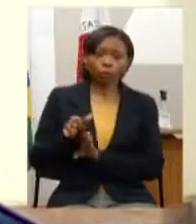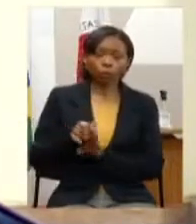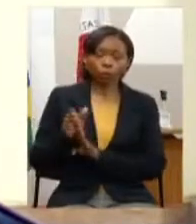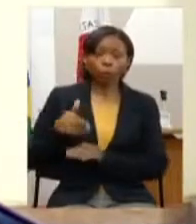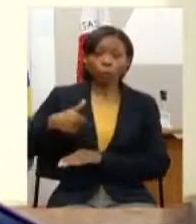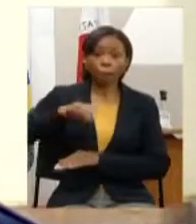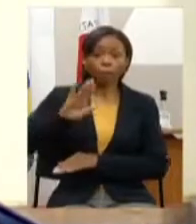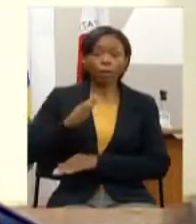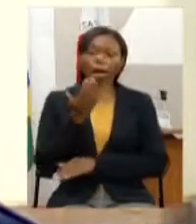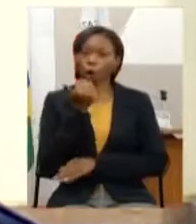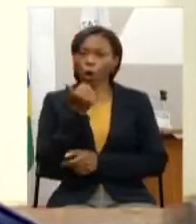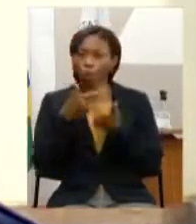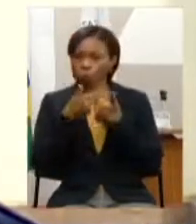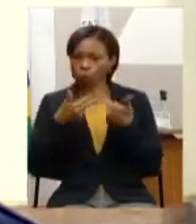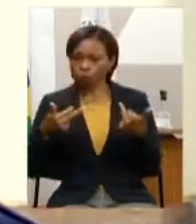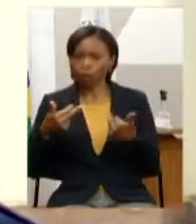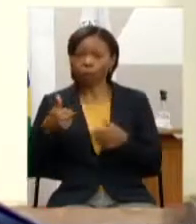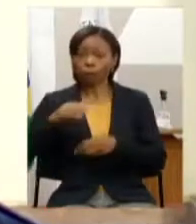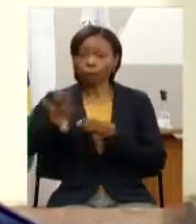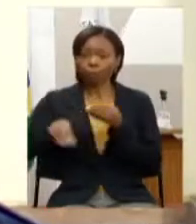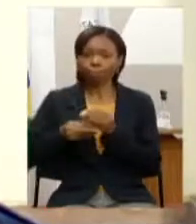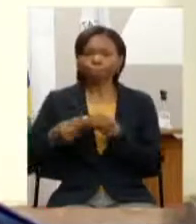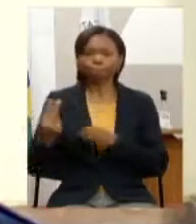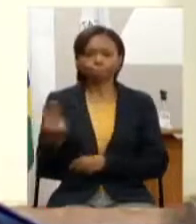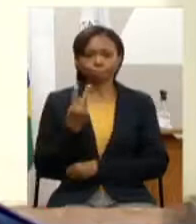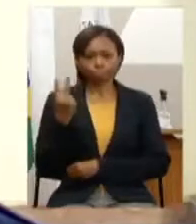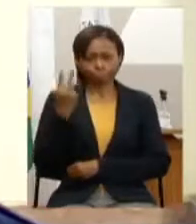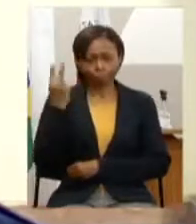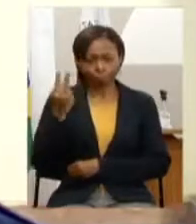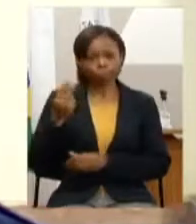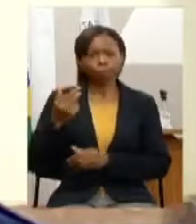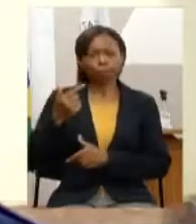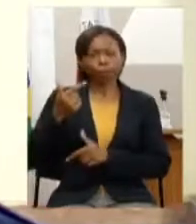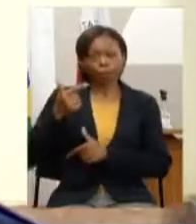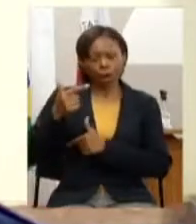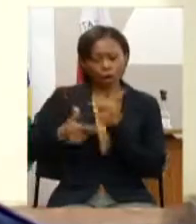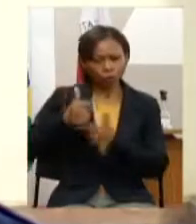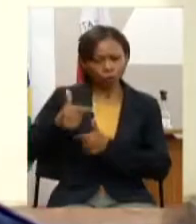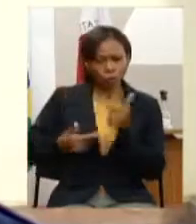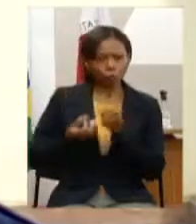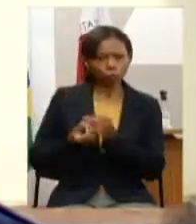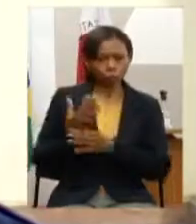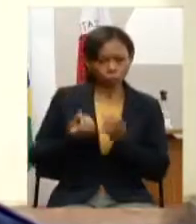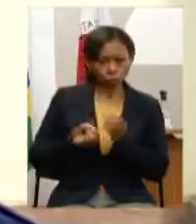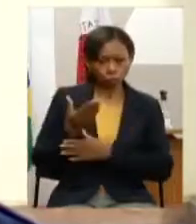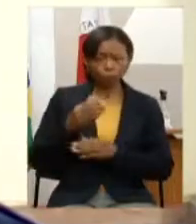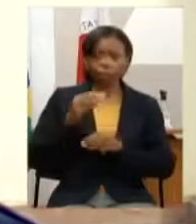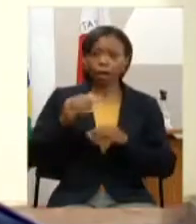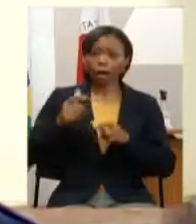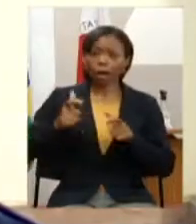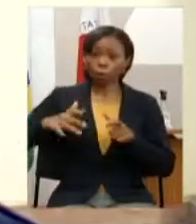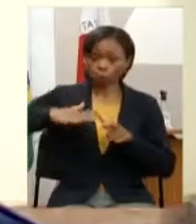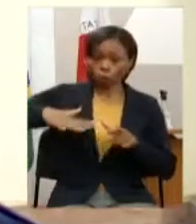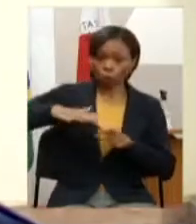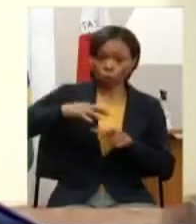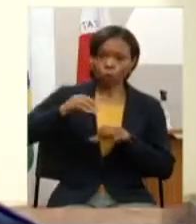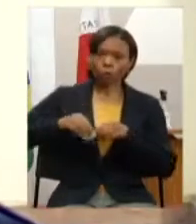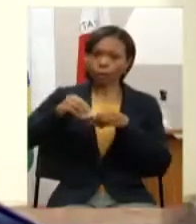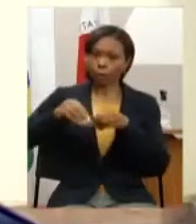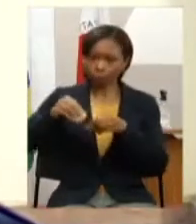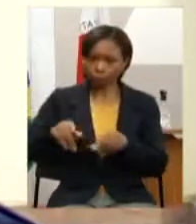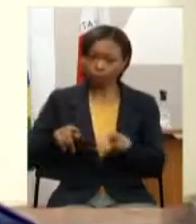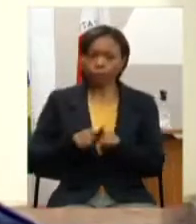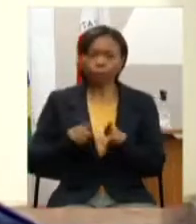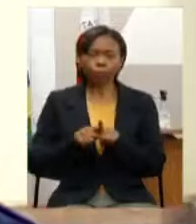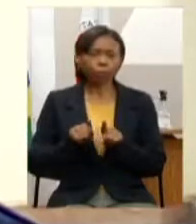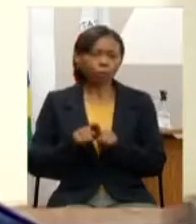de alimentos agregação de valor valor à produção acesso ao crédito rural e seguro agrícola acesso aos mercados